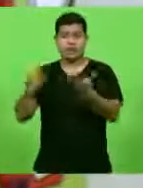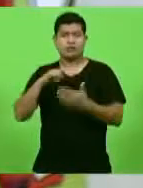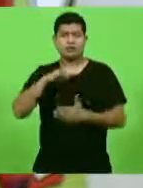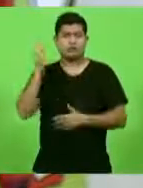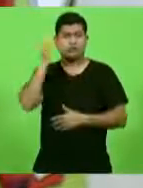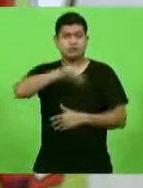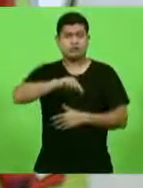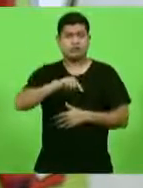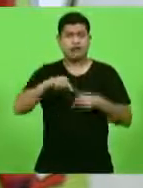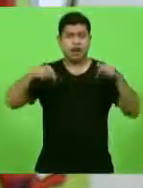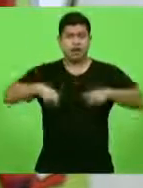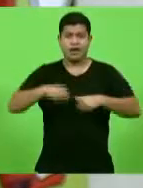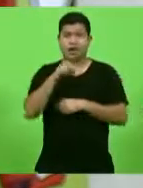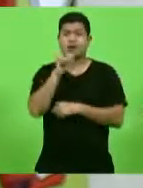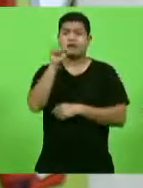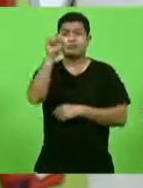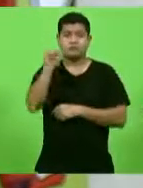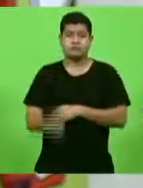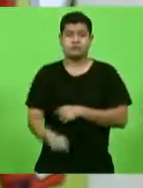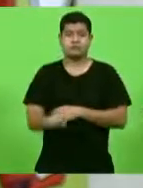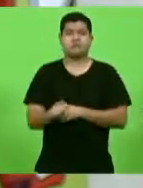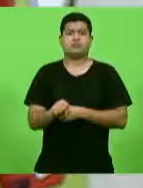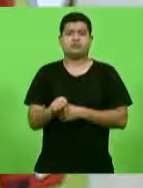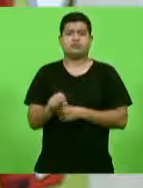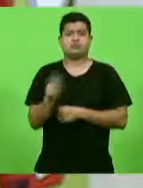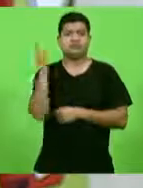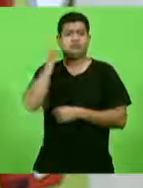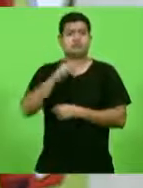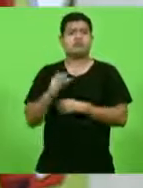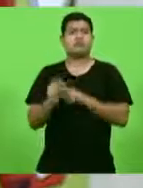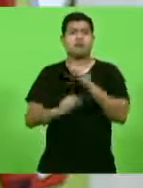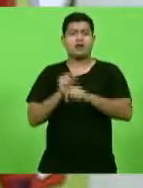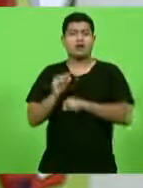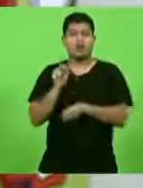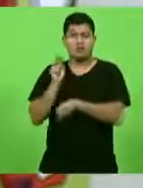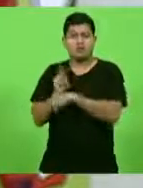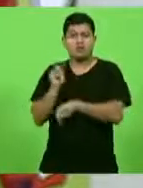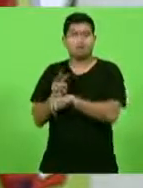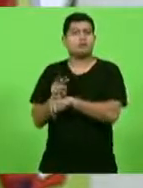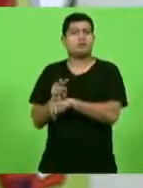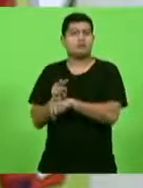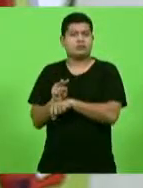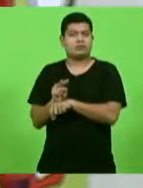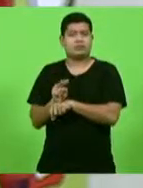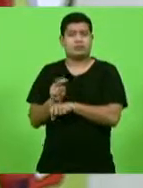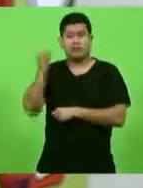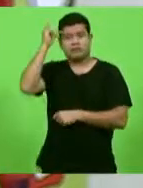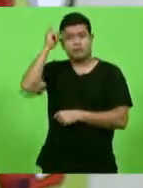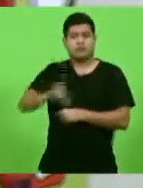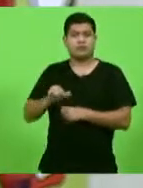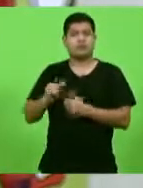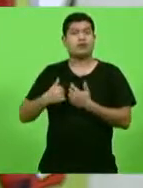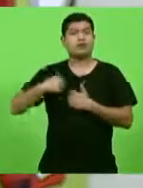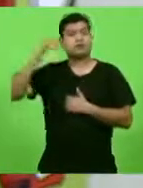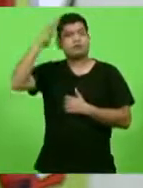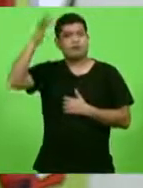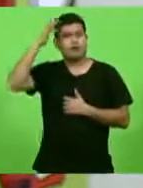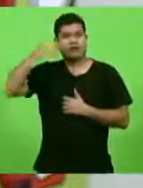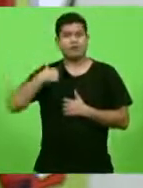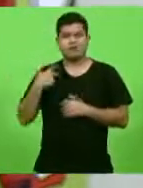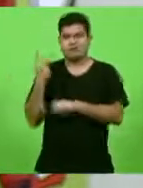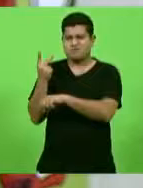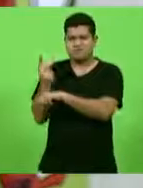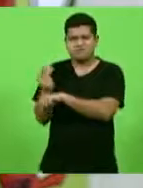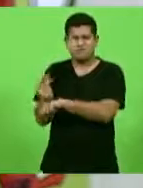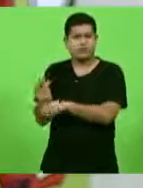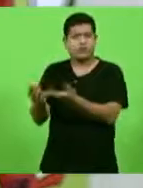país está blindado para quem não venha ocorrer isso. Imagina, injetando cafeína até cocaína